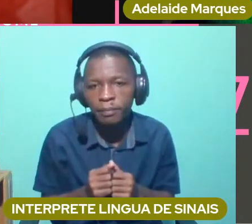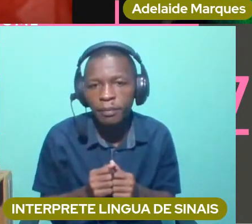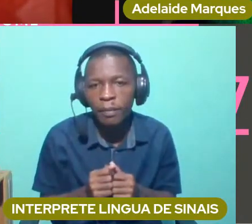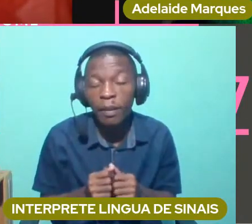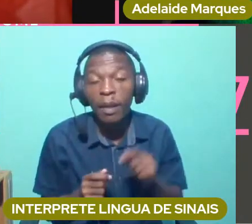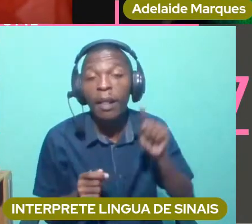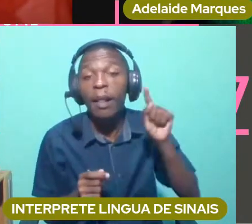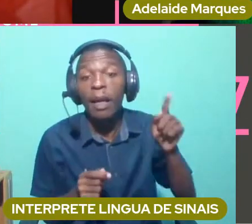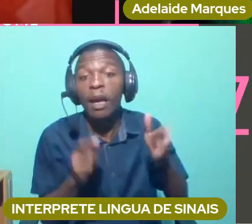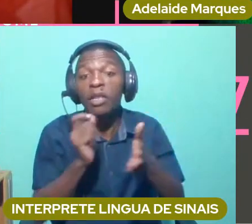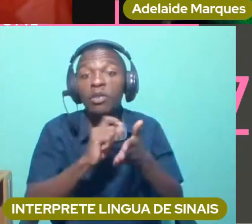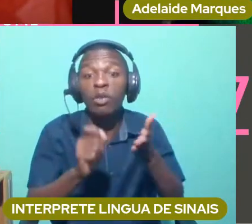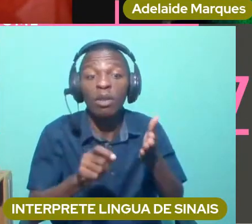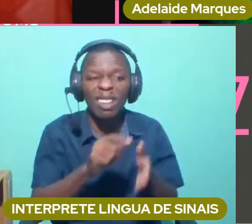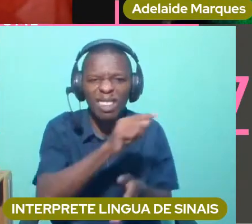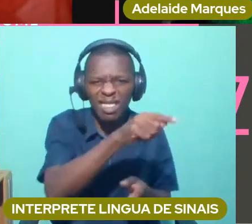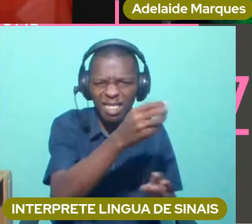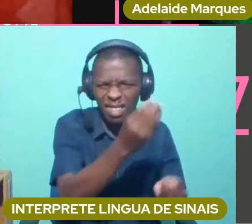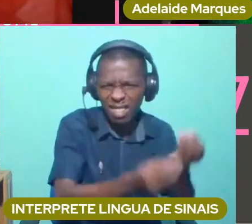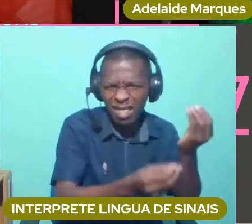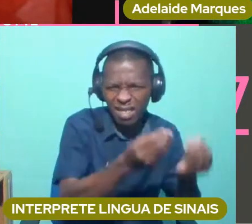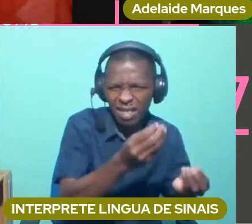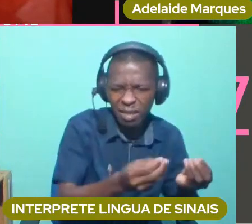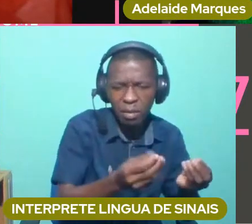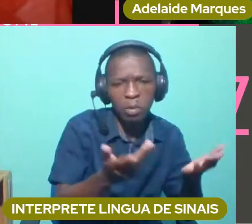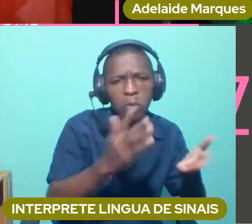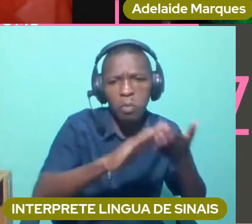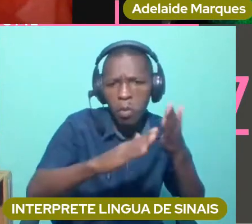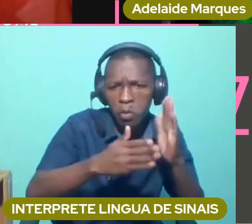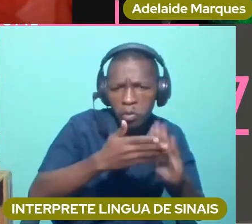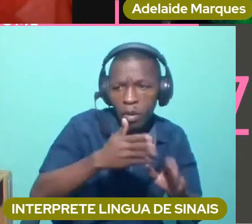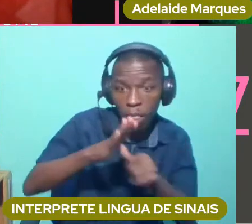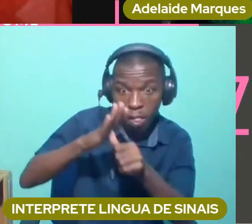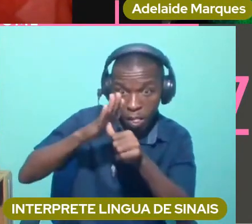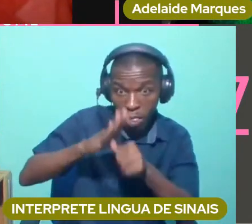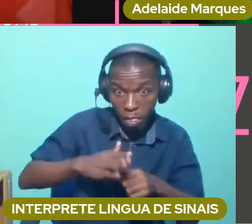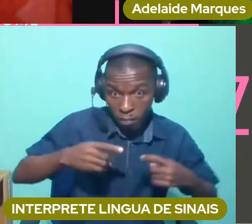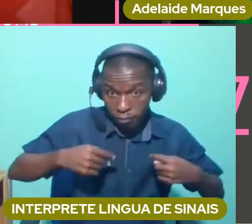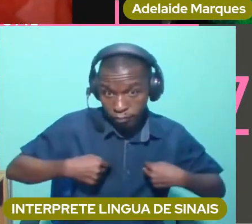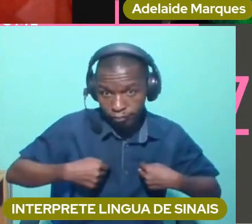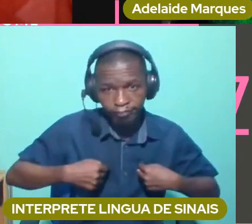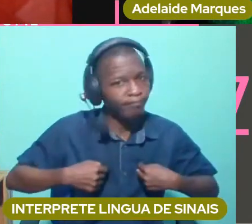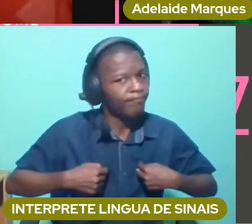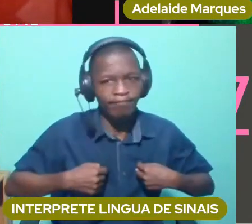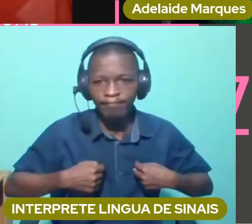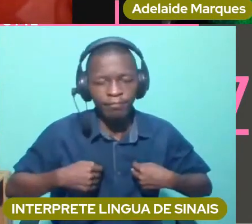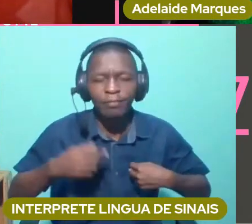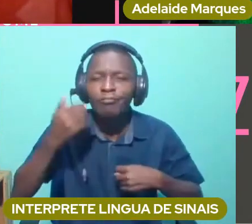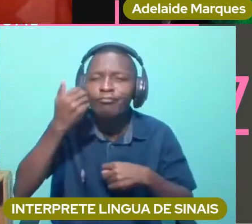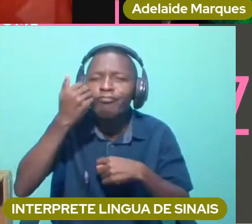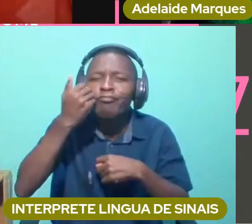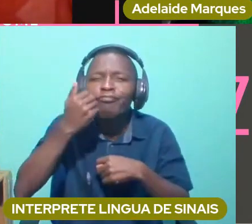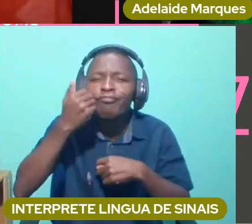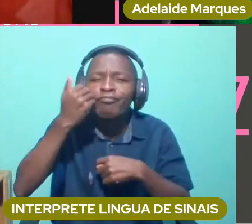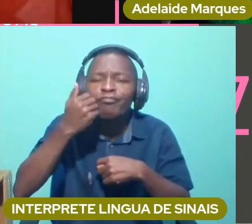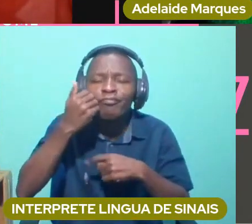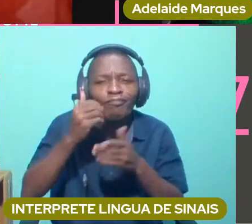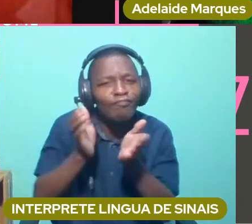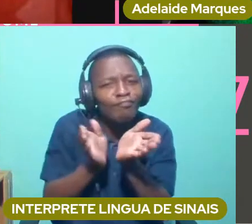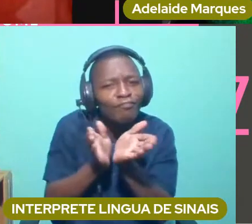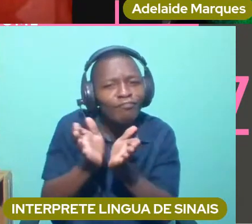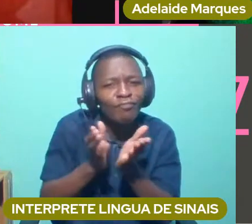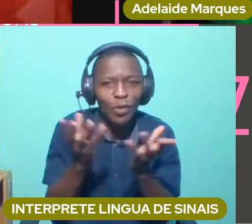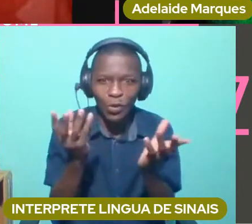não me senti discriminada, nem afastada, porque os outros colegas me tratavam com carinho, juntamente, brincavam comigo,